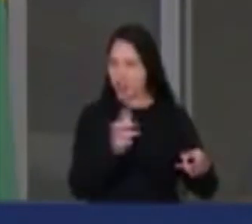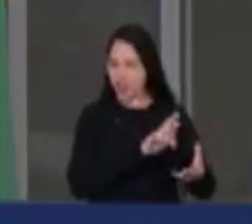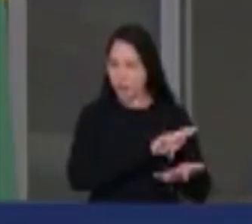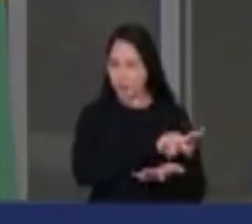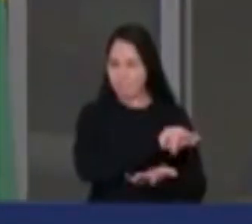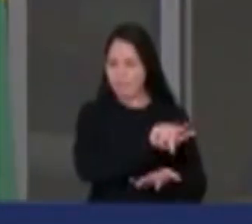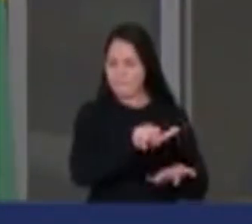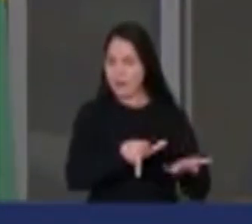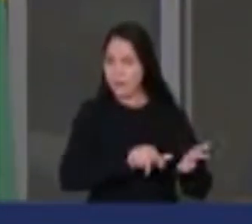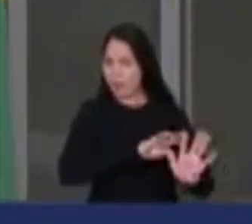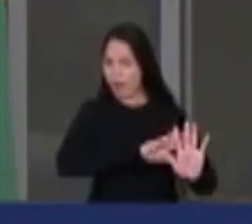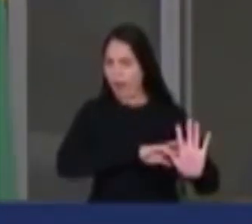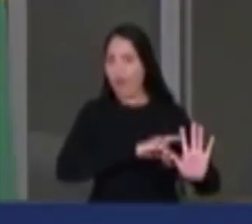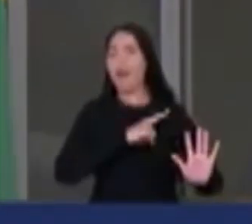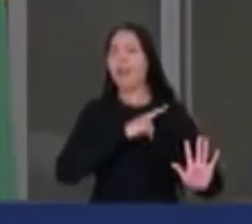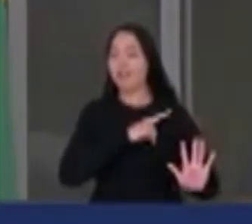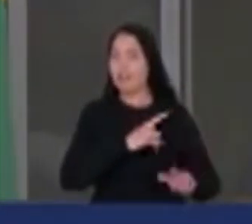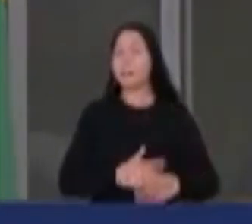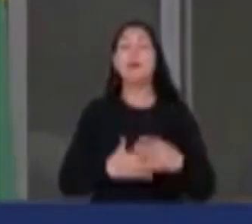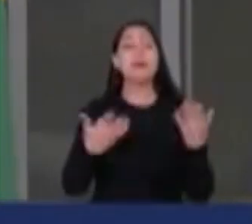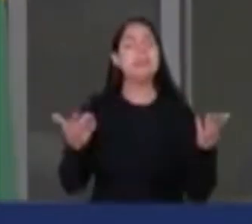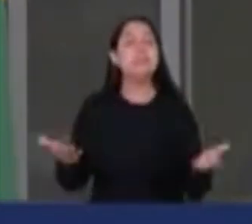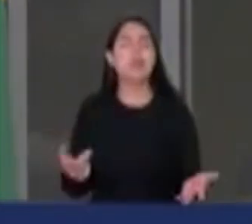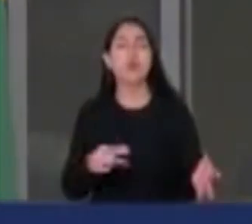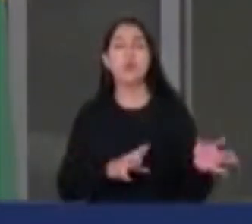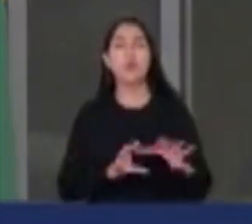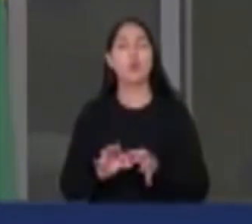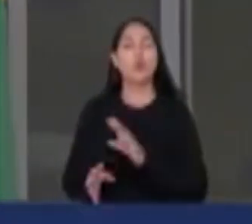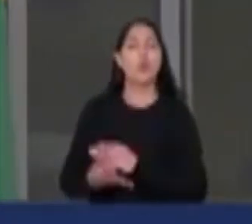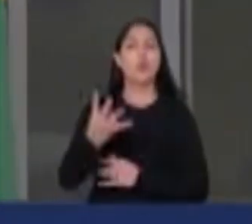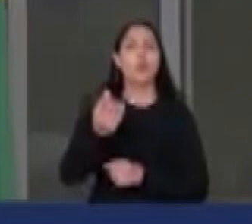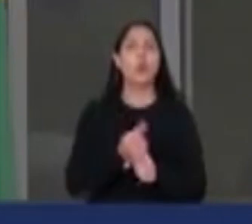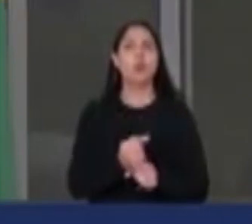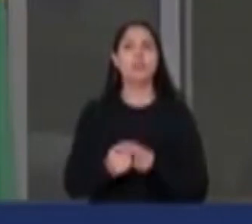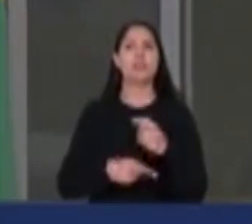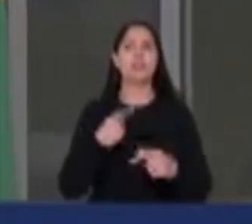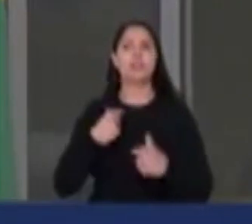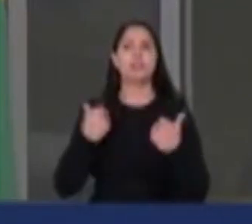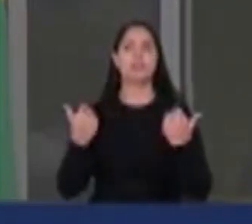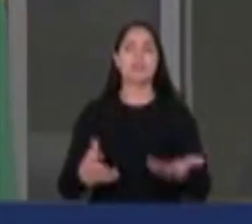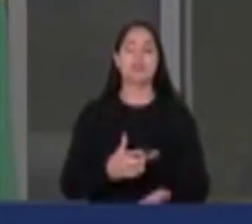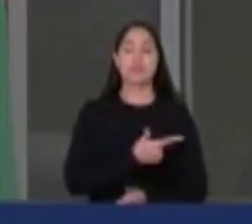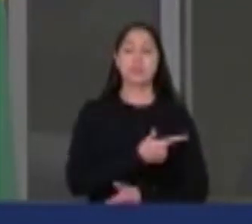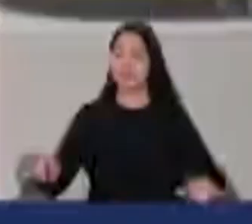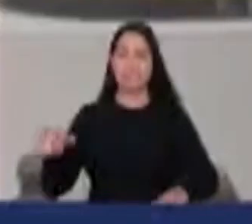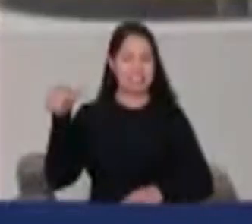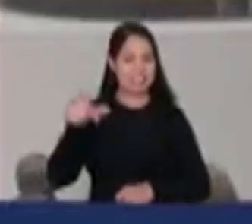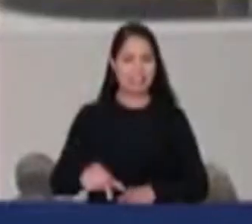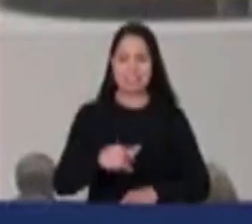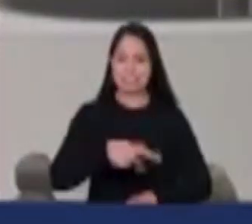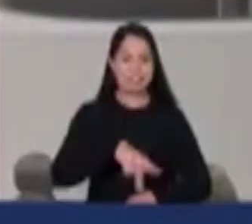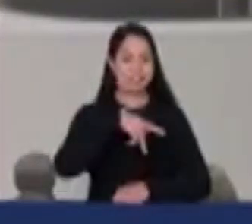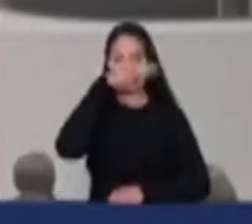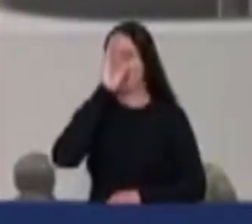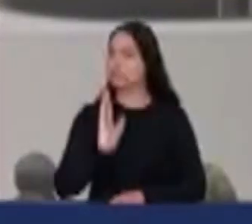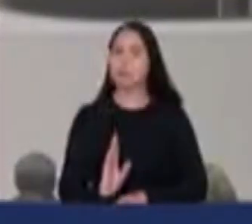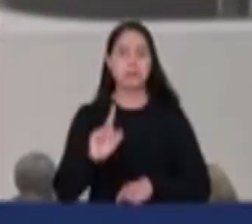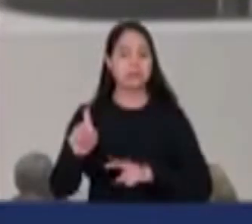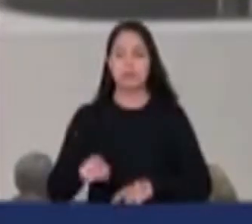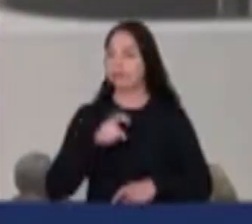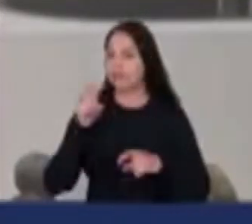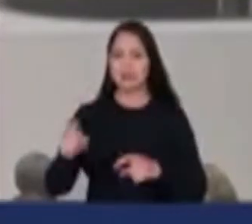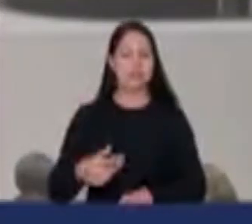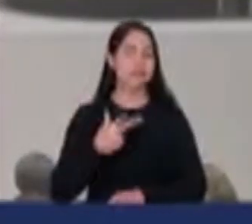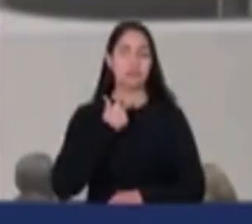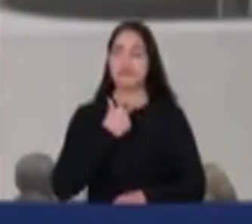anos, nós entregamos mais de 200 soluções para a agricultura, para a pecuária e para setor florestal brasileiro. Para cada